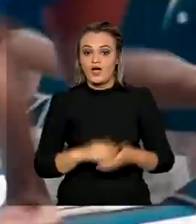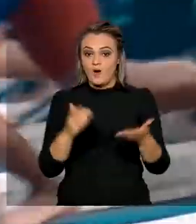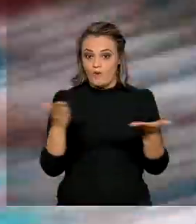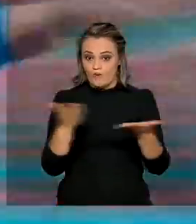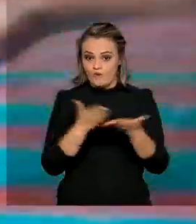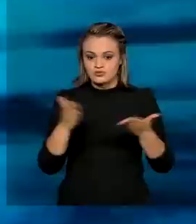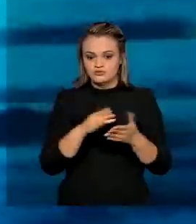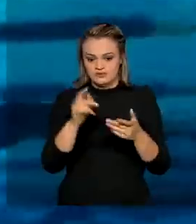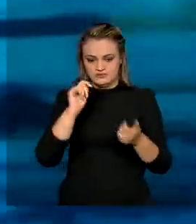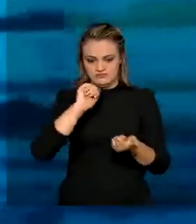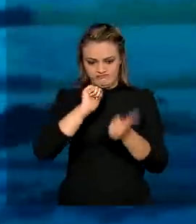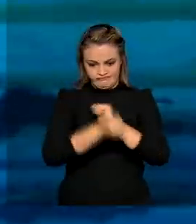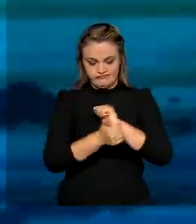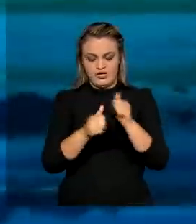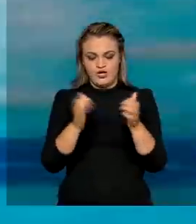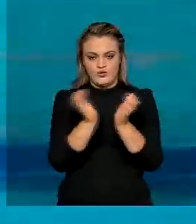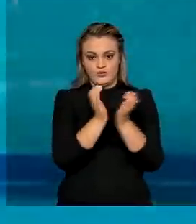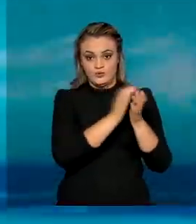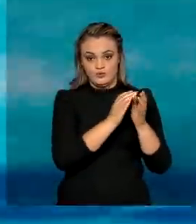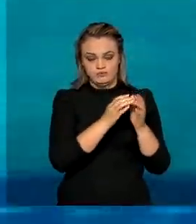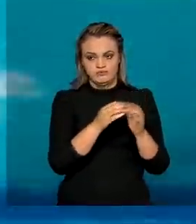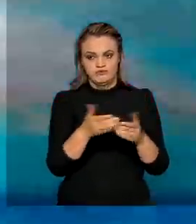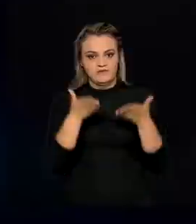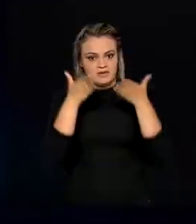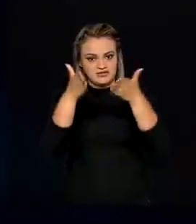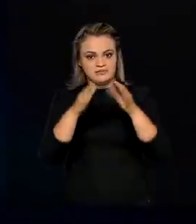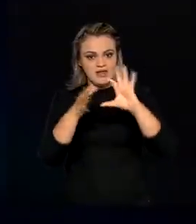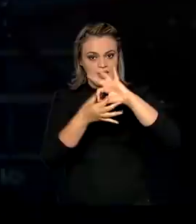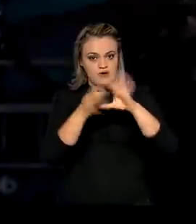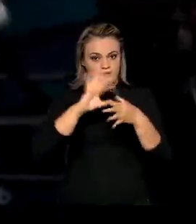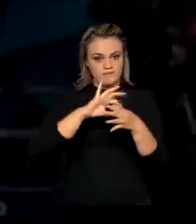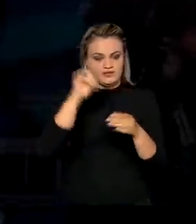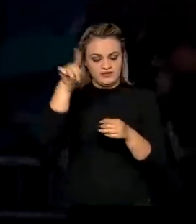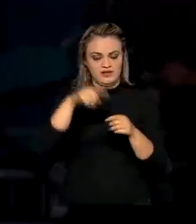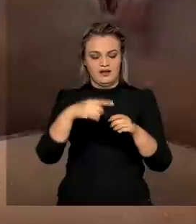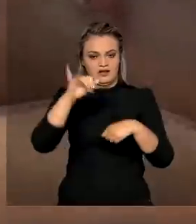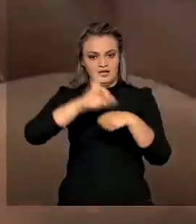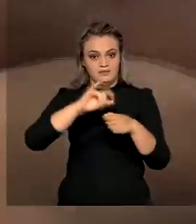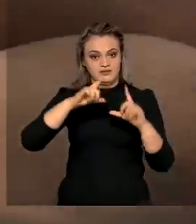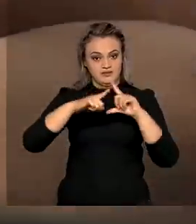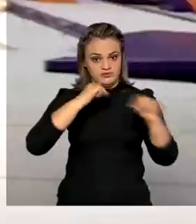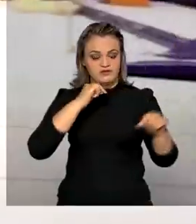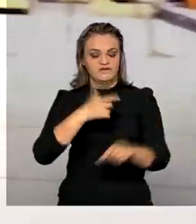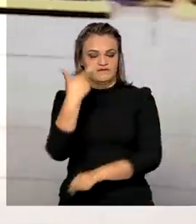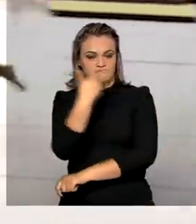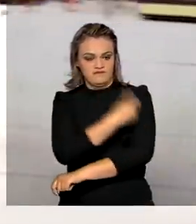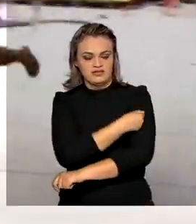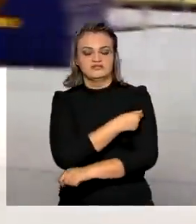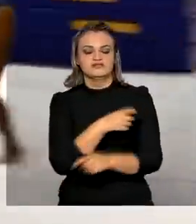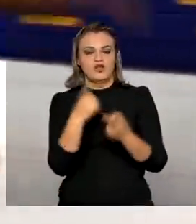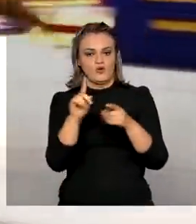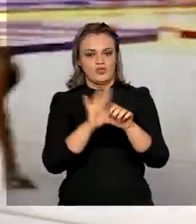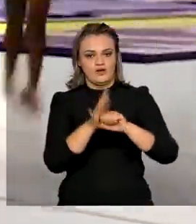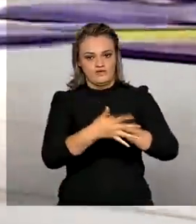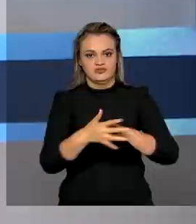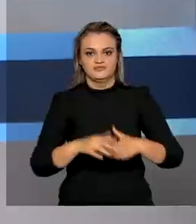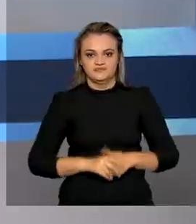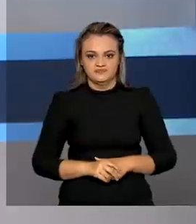hoje, atletas e comissões técnicas que vão participar das Olimpíadas de Tóquio começam a receber a vacina contra a Covid.